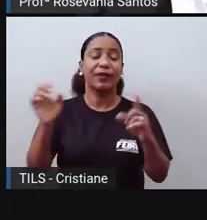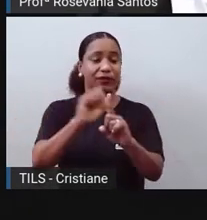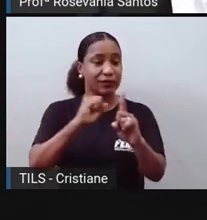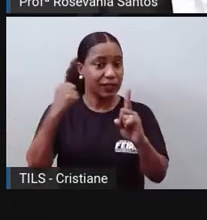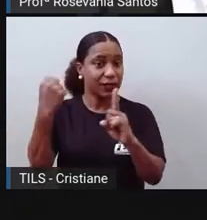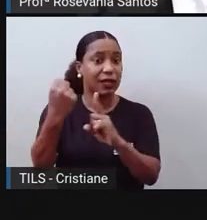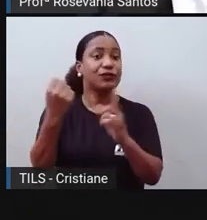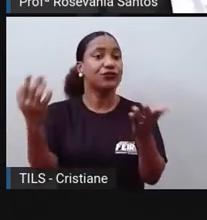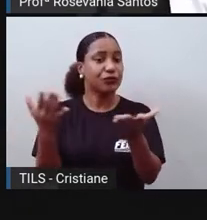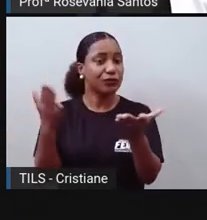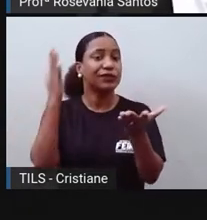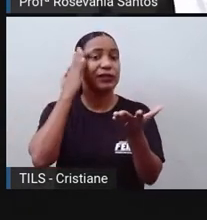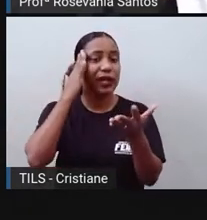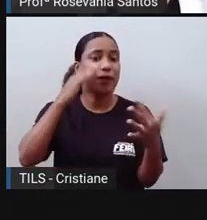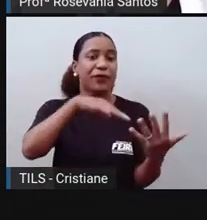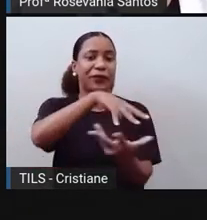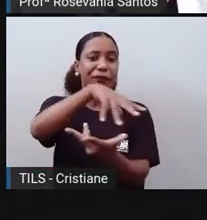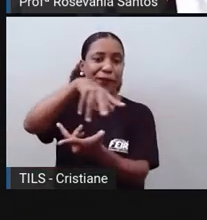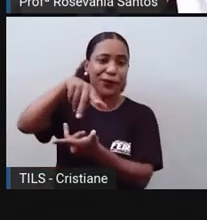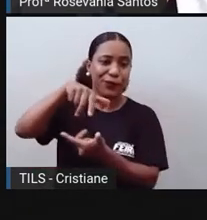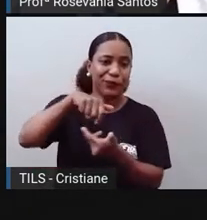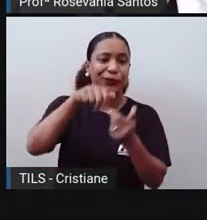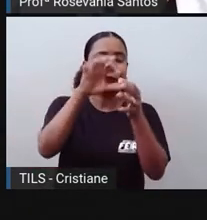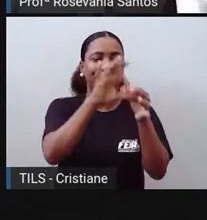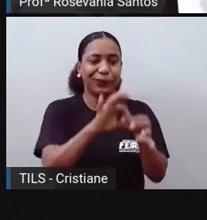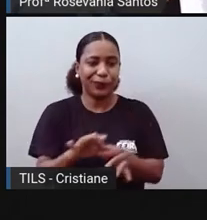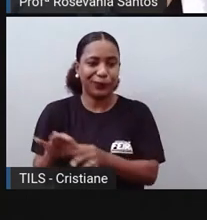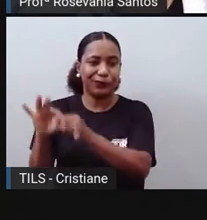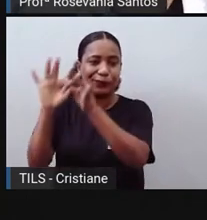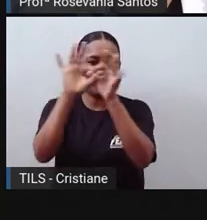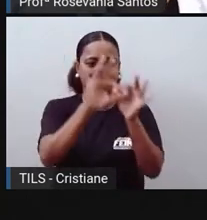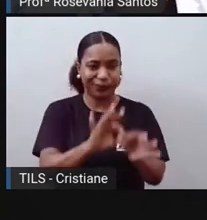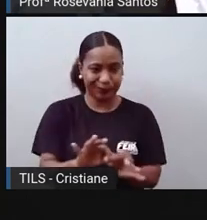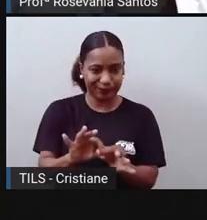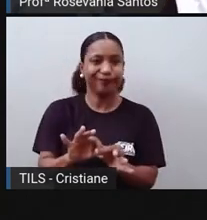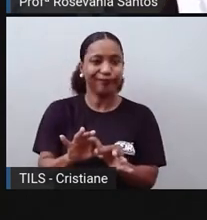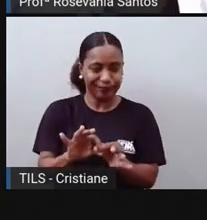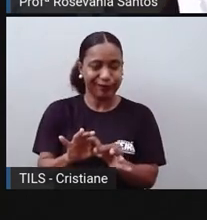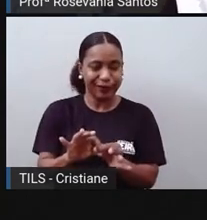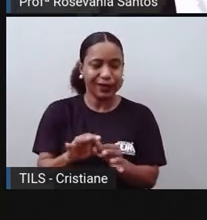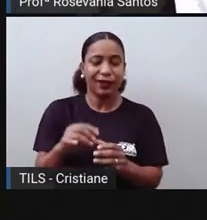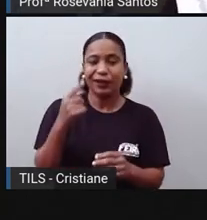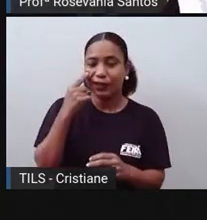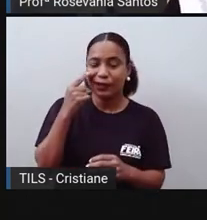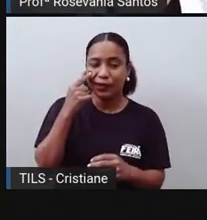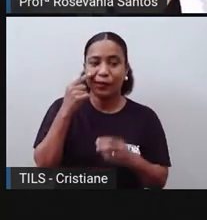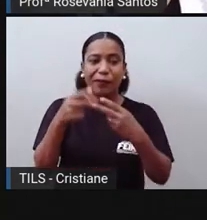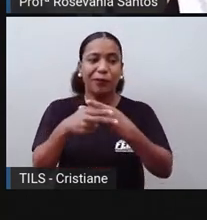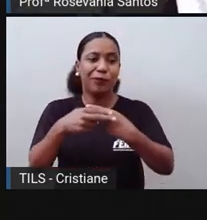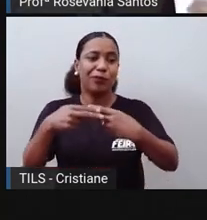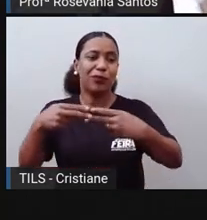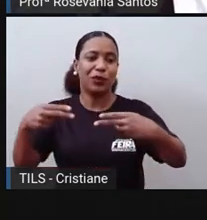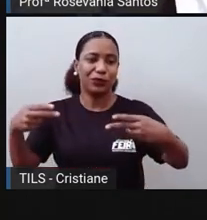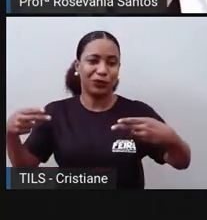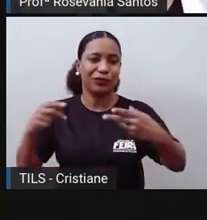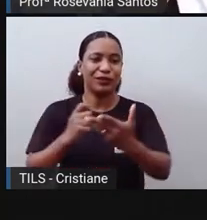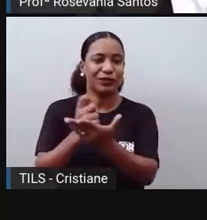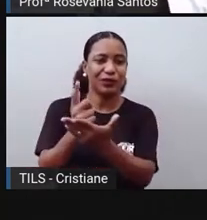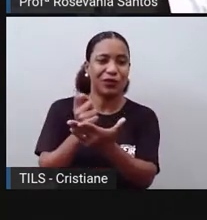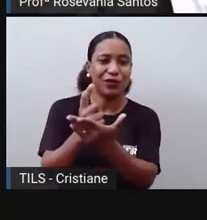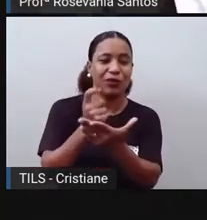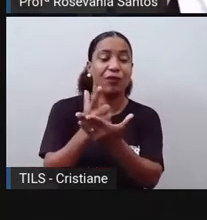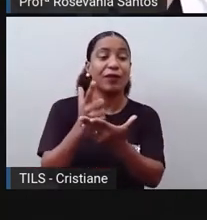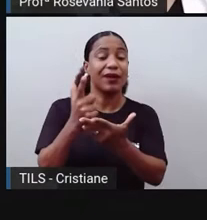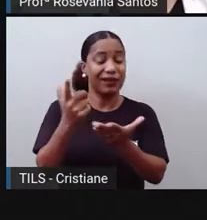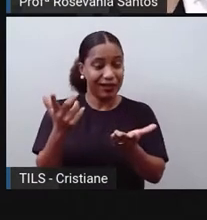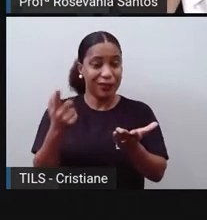a gente consome parte desses produtos, ou a maioria, vamos dizer assim, desses produtos de acordo com o que a mídia está